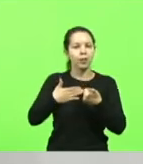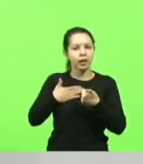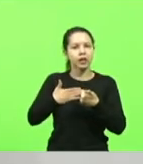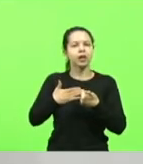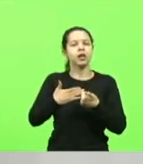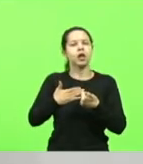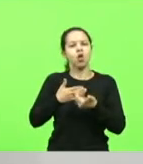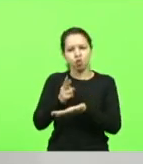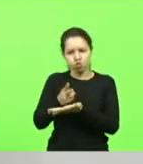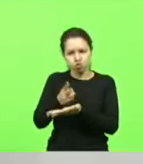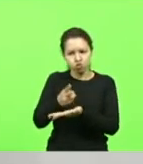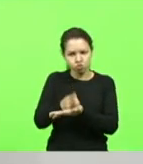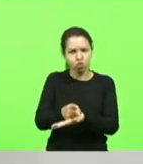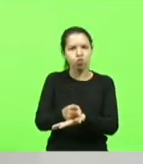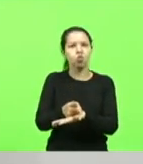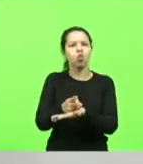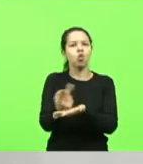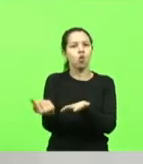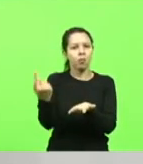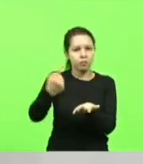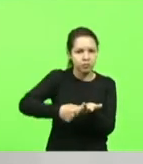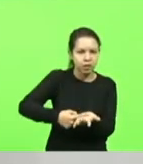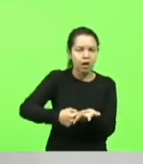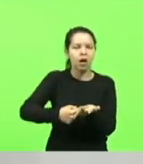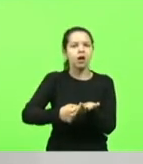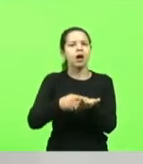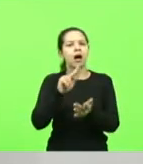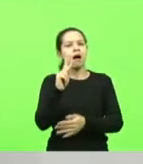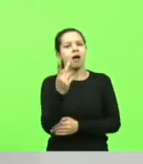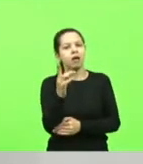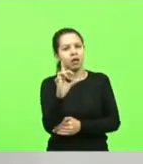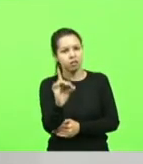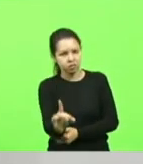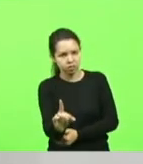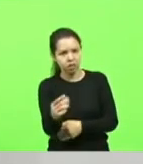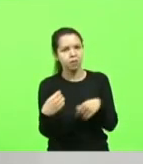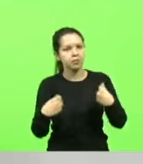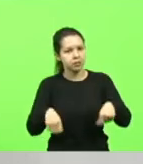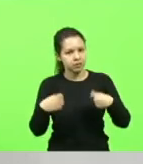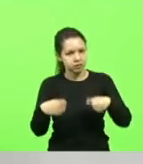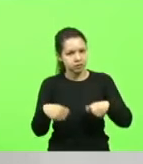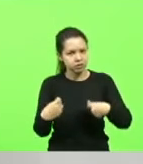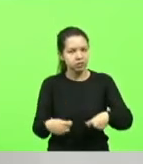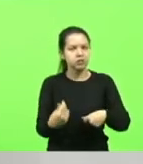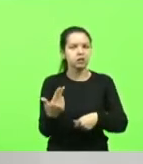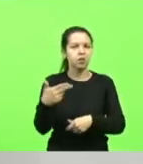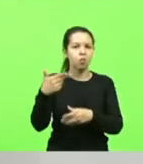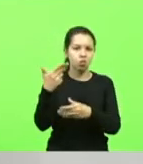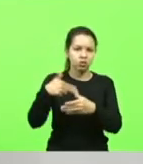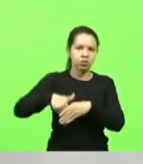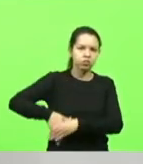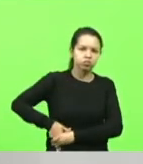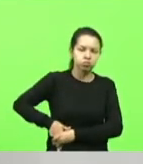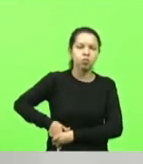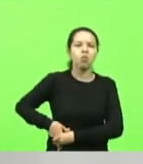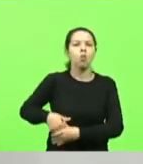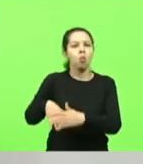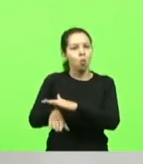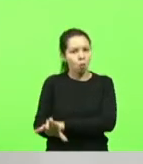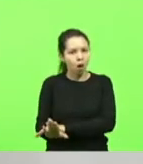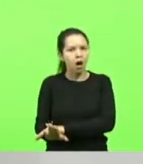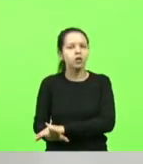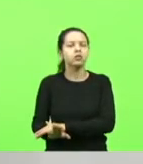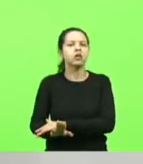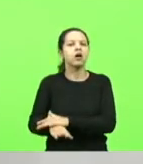combinado. Preencham o seu HD. Vamos guardar a munição. 2022 está aí o nosso